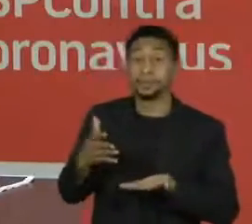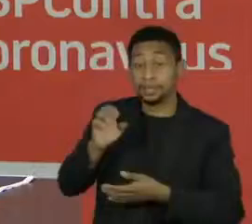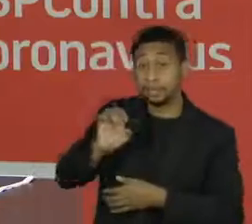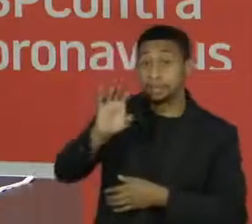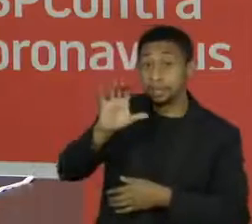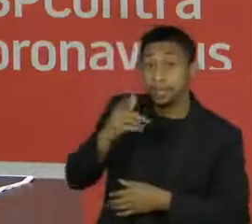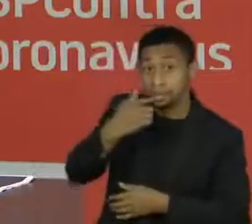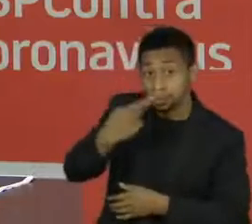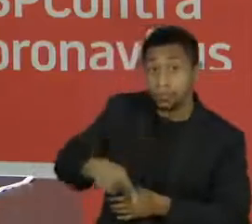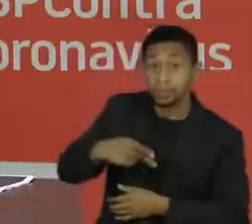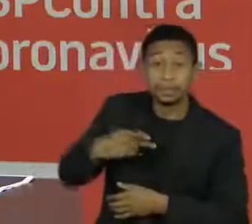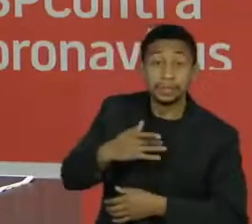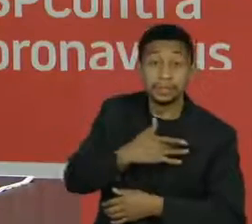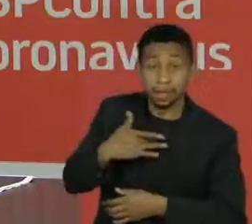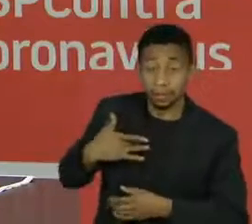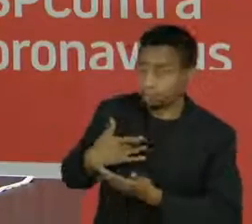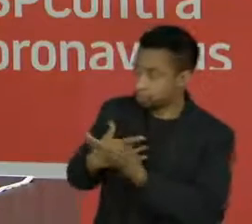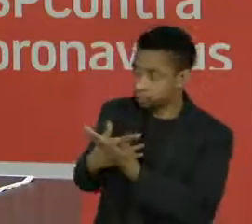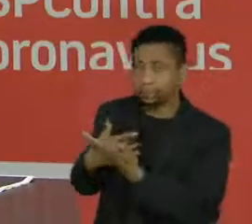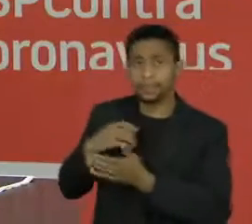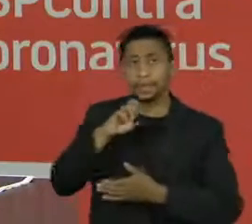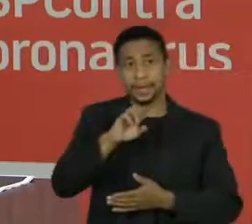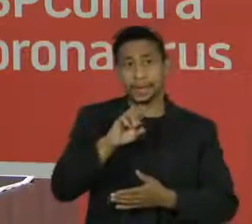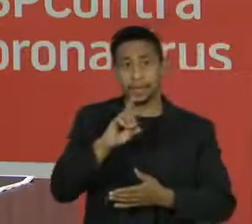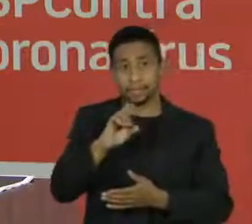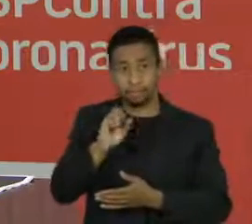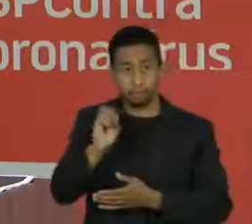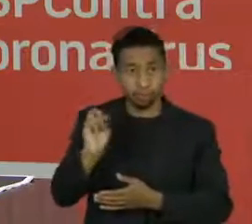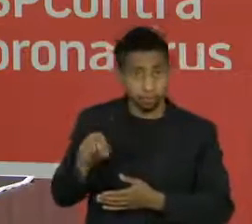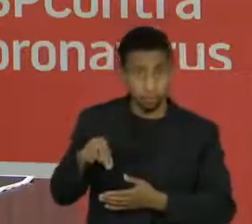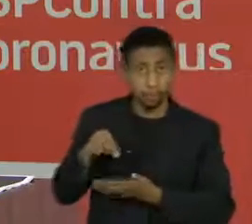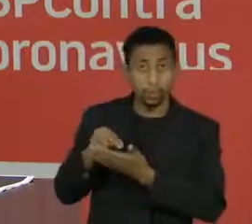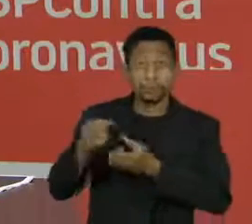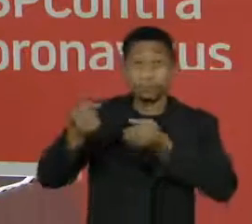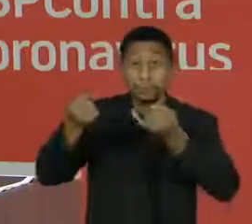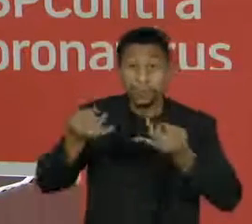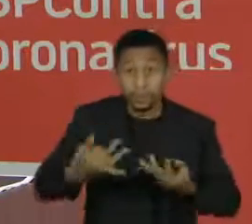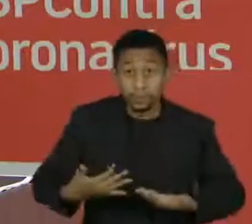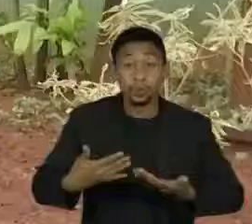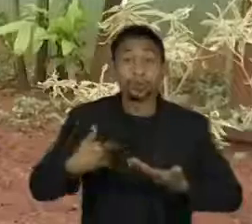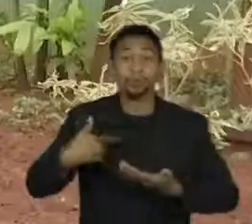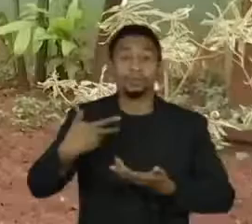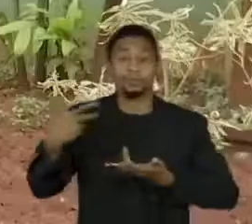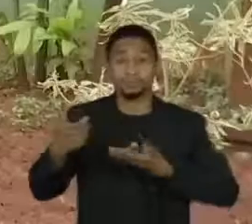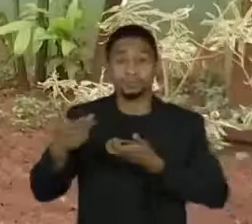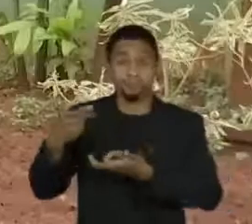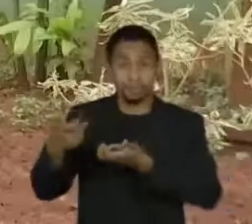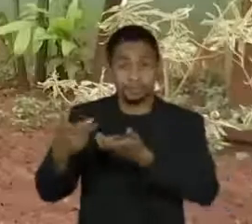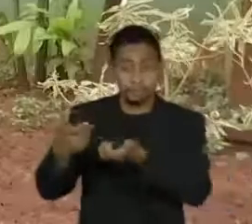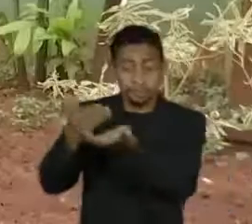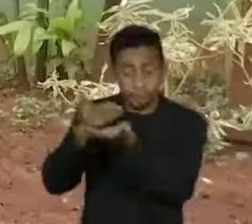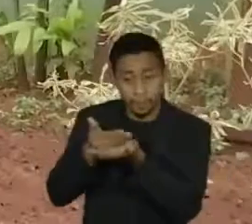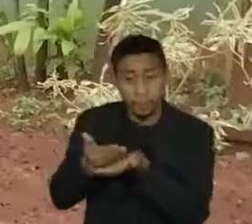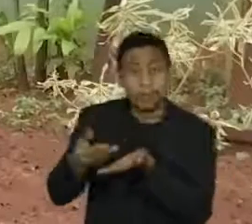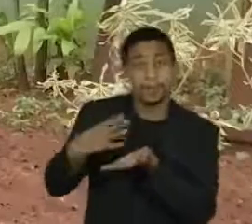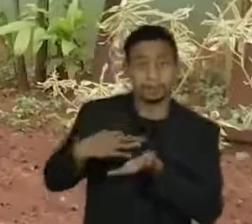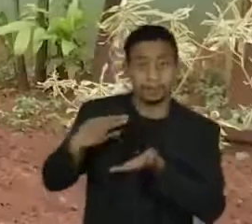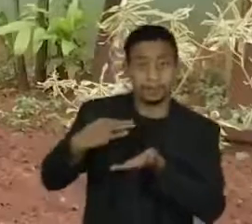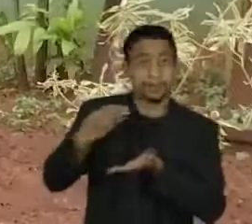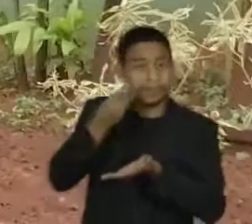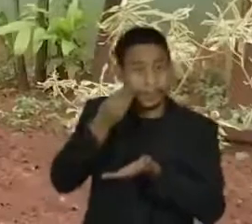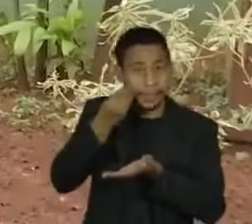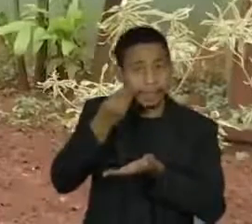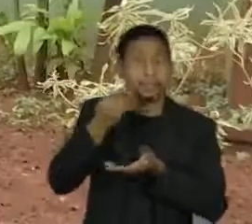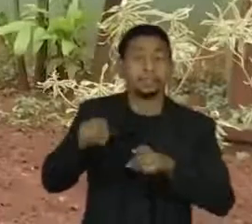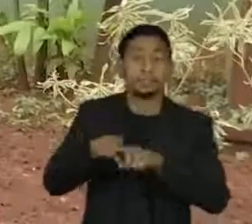Edson Aparecido, divulgou novos dados da primeira fase do censo sorológico. Dos 136 mil